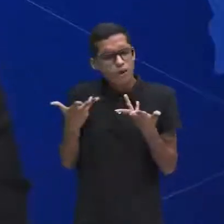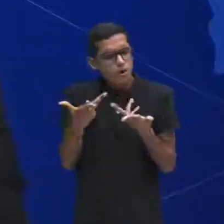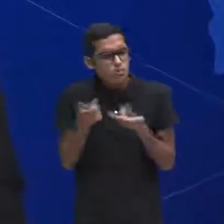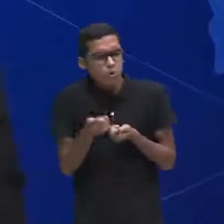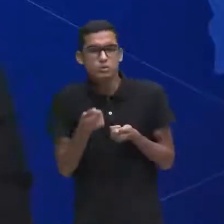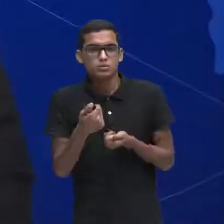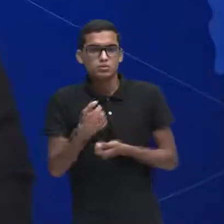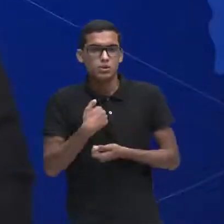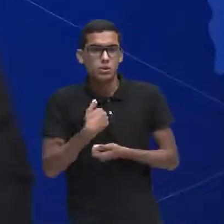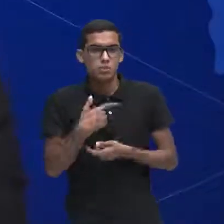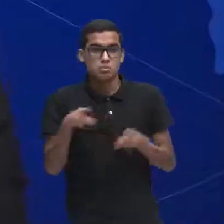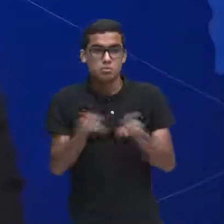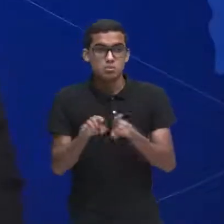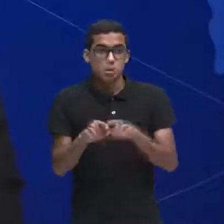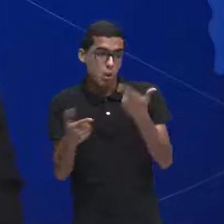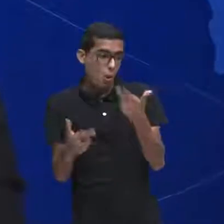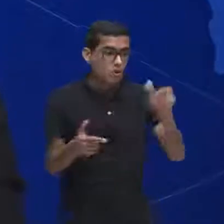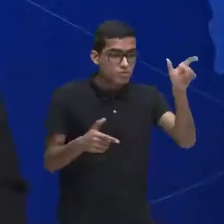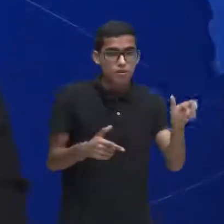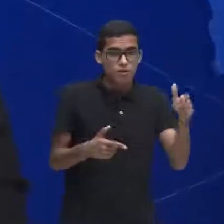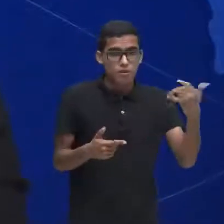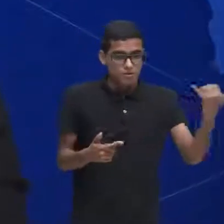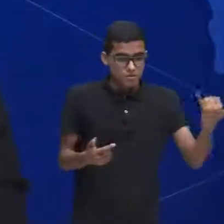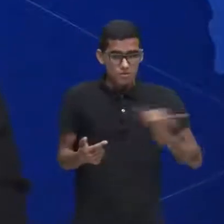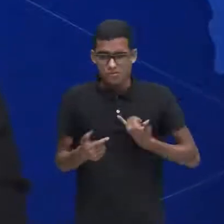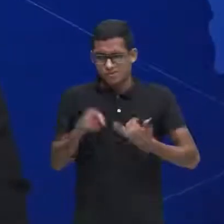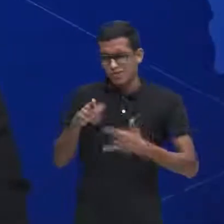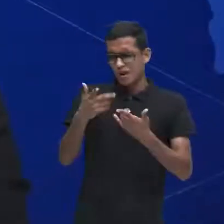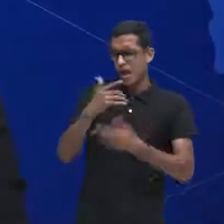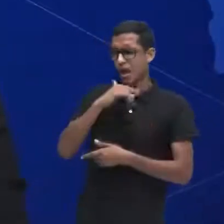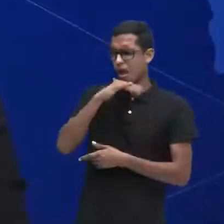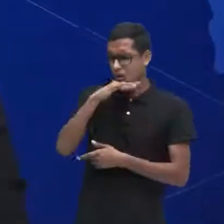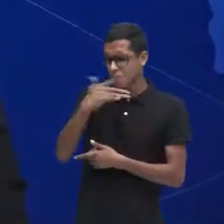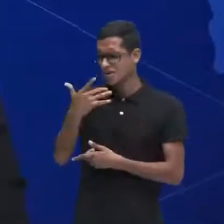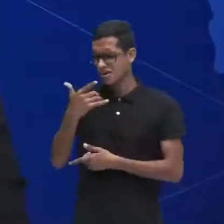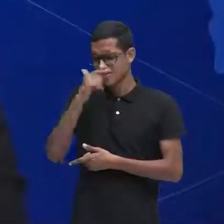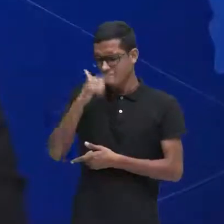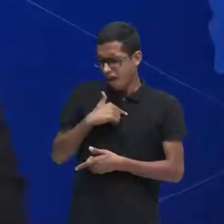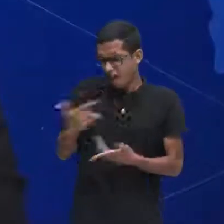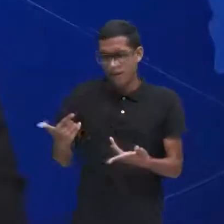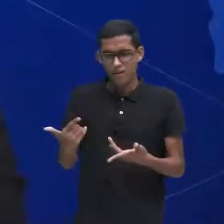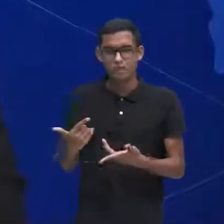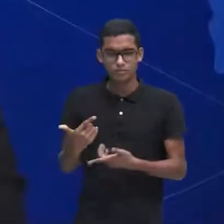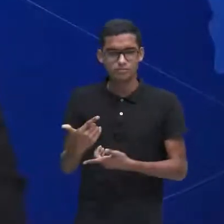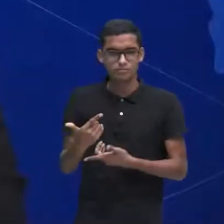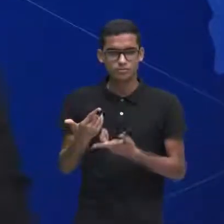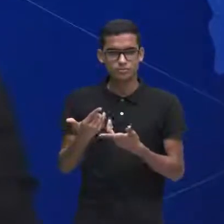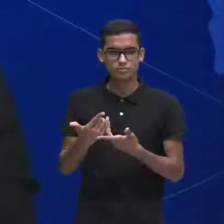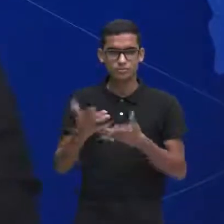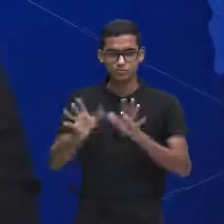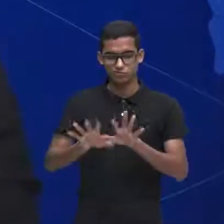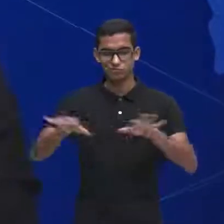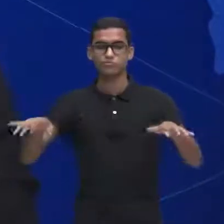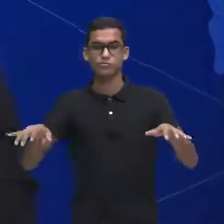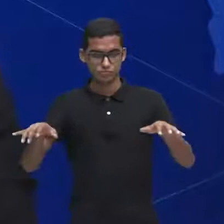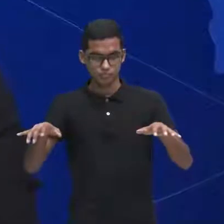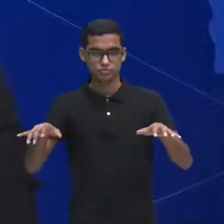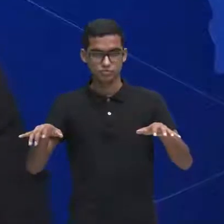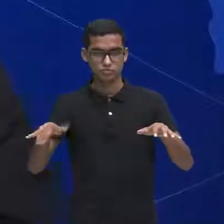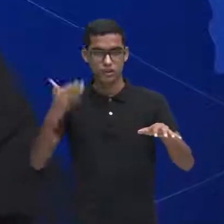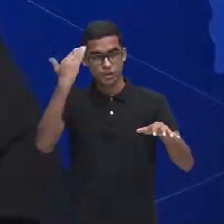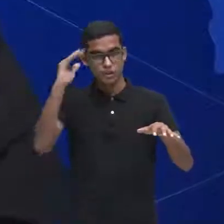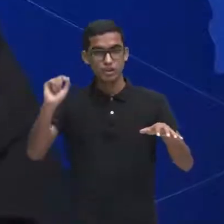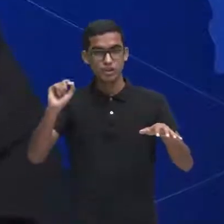vida alguém vai dizer que eu sou inútil e que eu não sirvo para nada e aí eu preciso estar muito seguro nesse filtro de entender que esse comentário